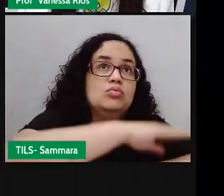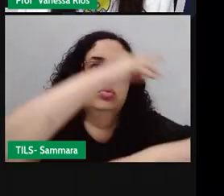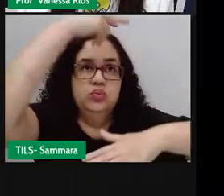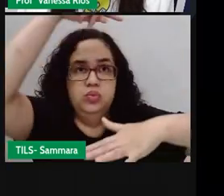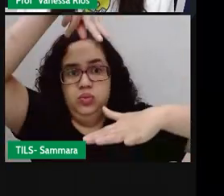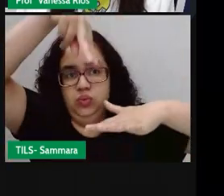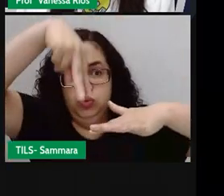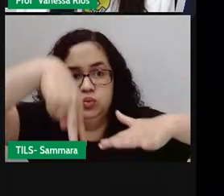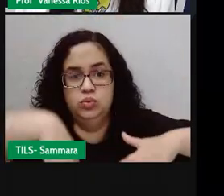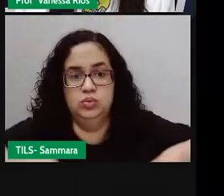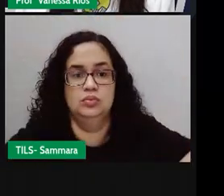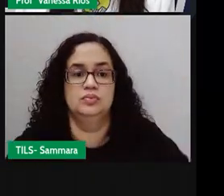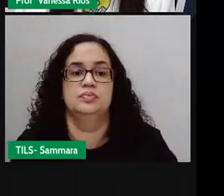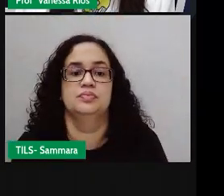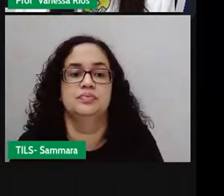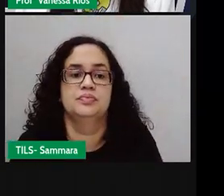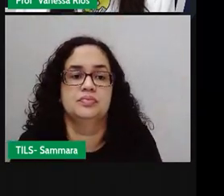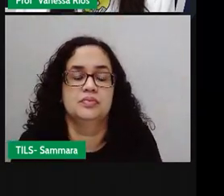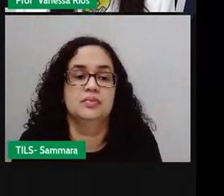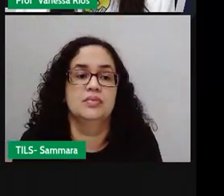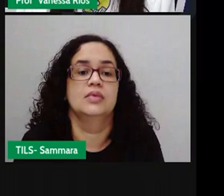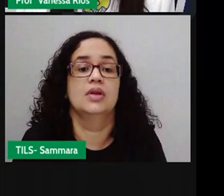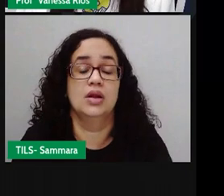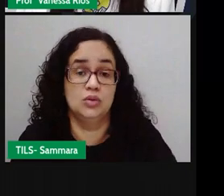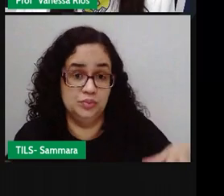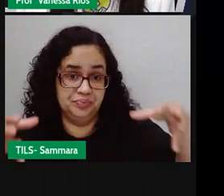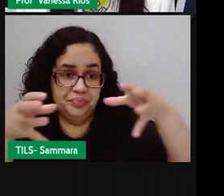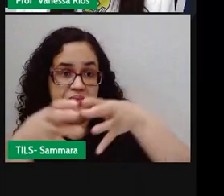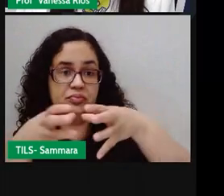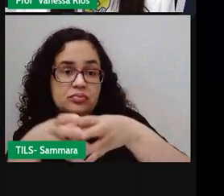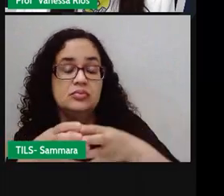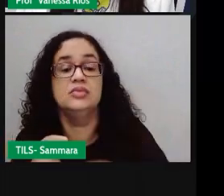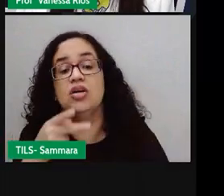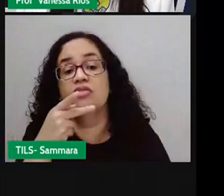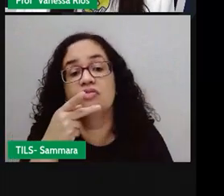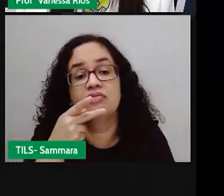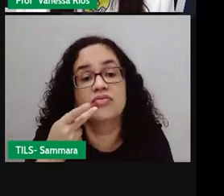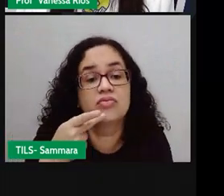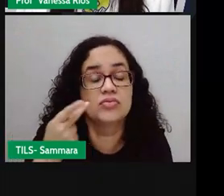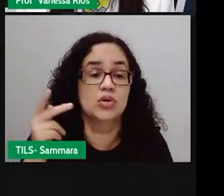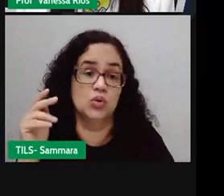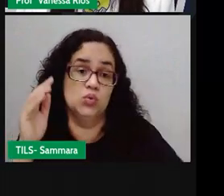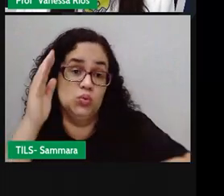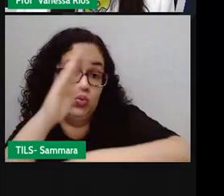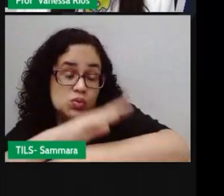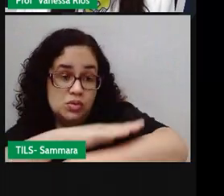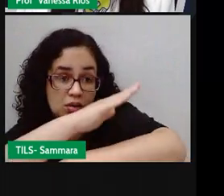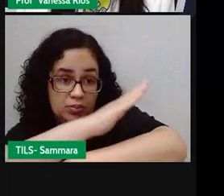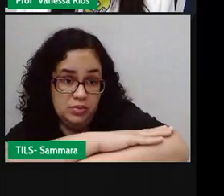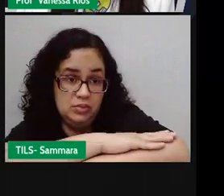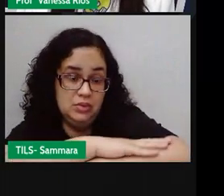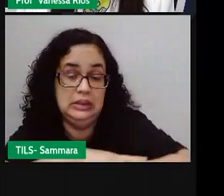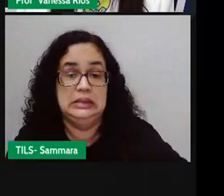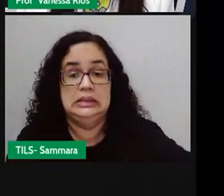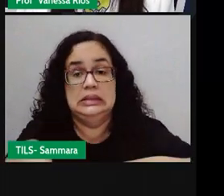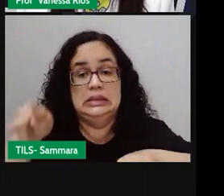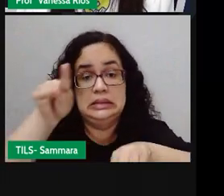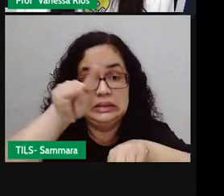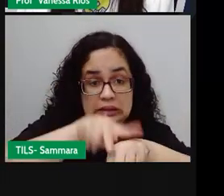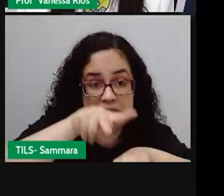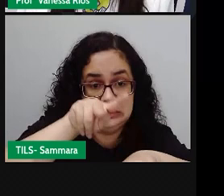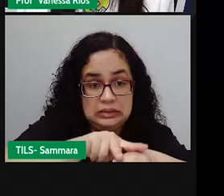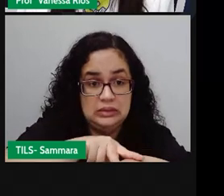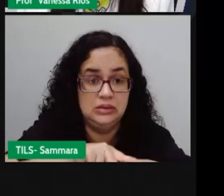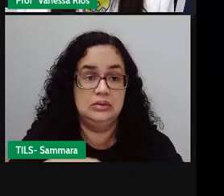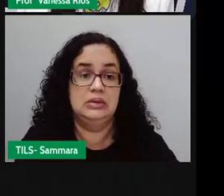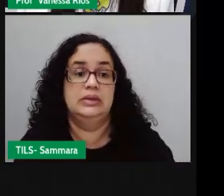cima. E esse parágrafo ele se conclui dizendo que o sapo caiu lá em cima das pedras, se